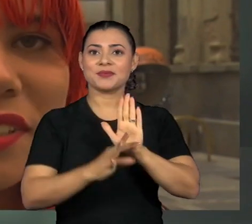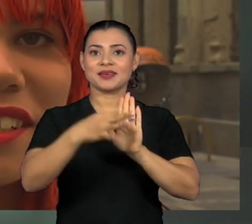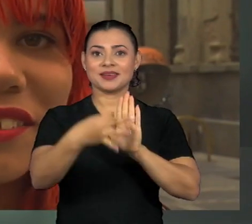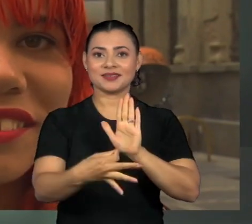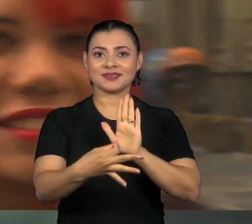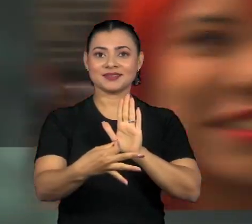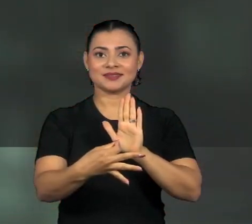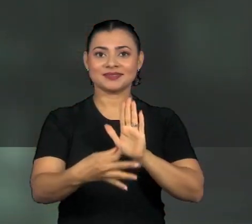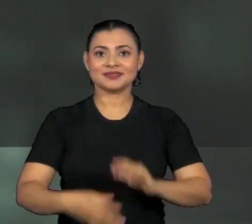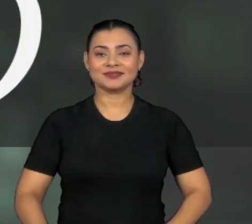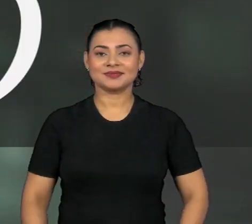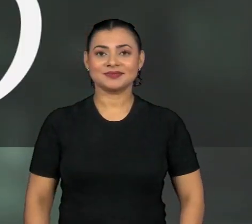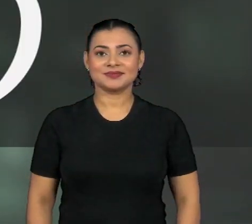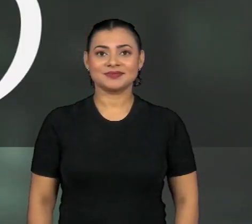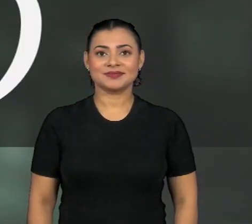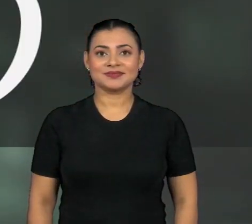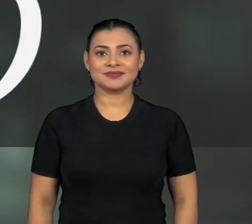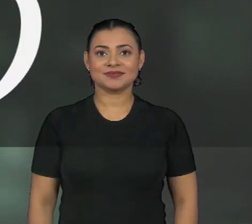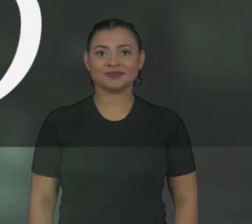Opinião.